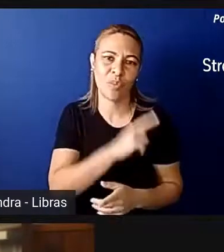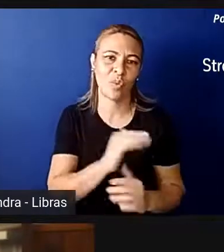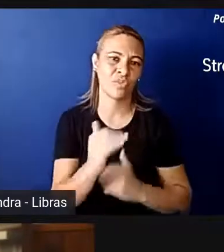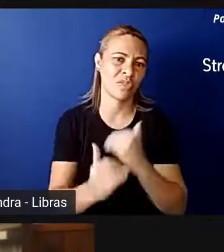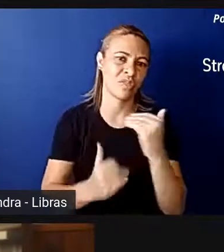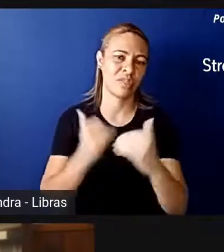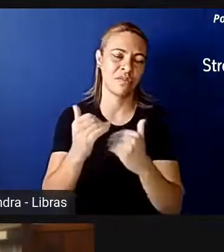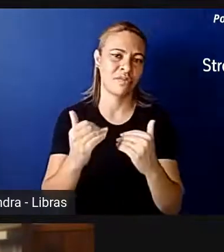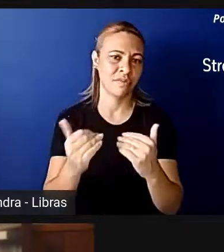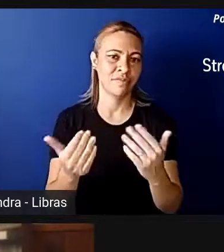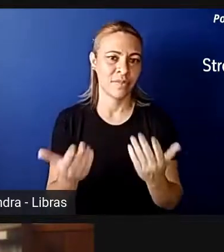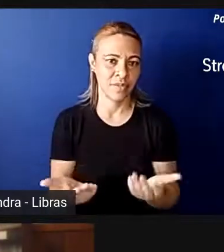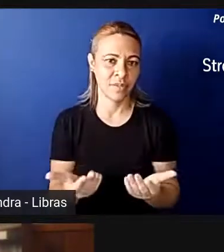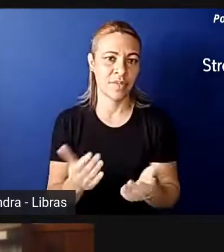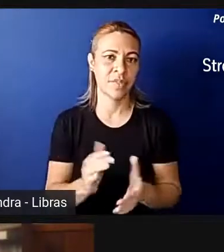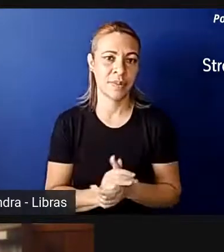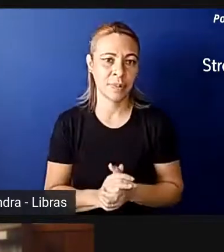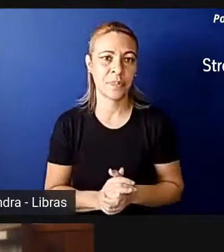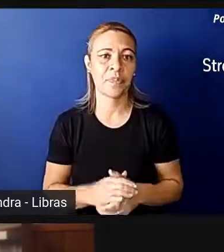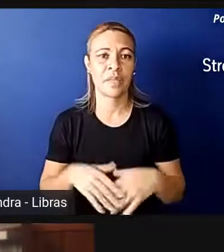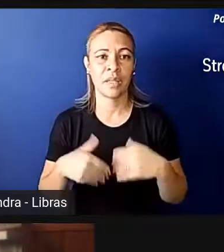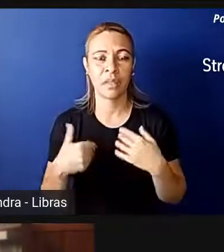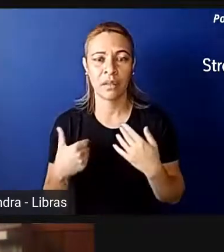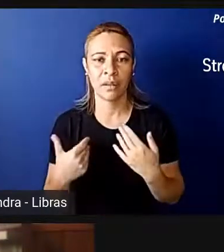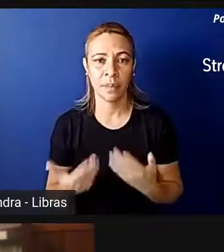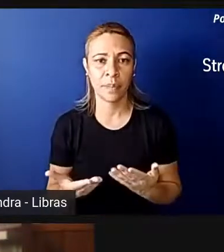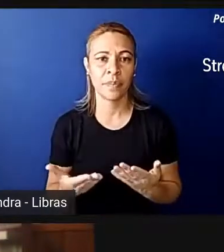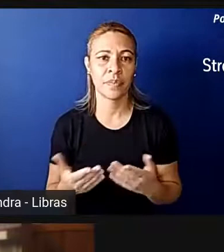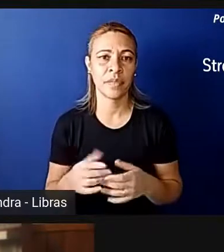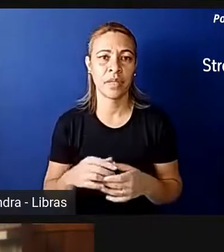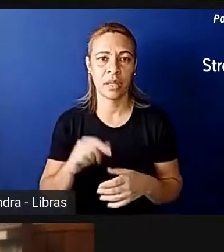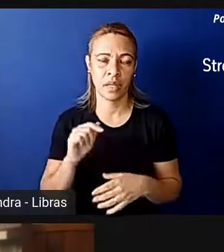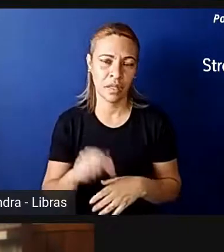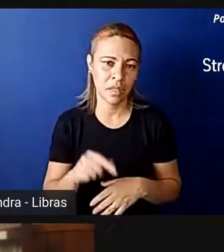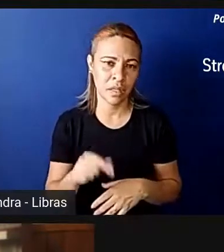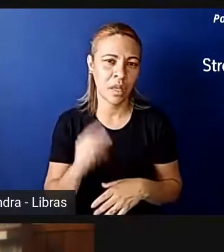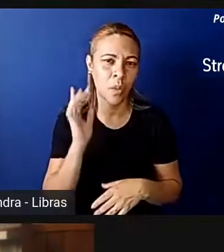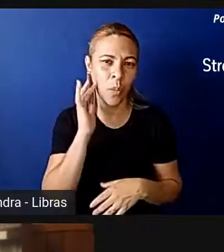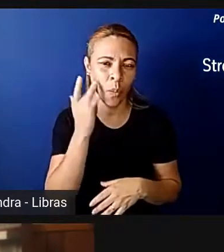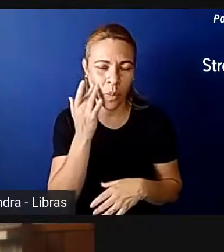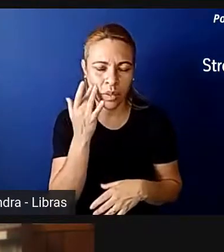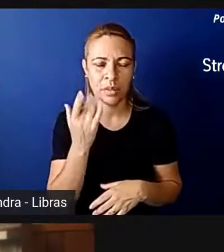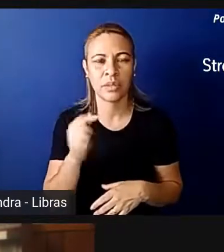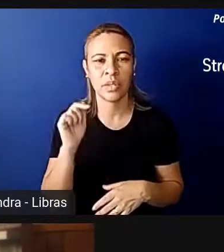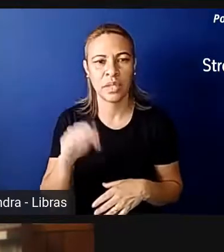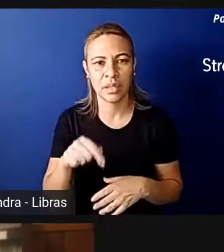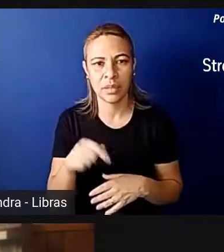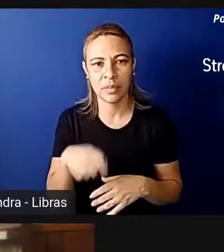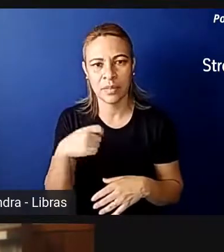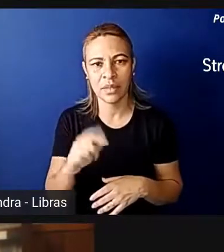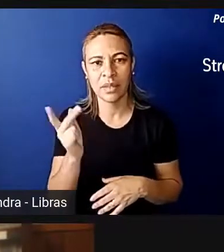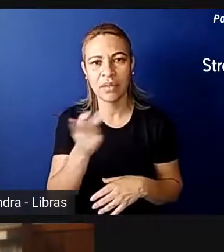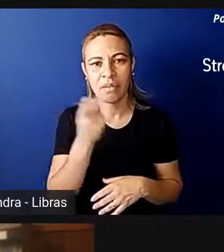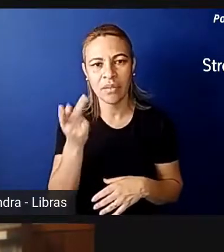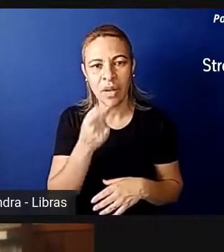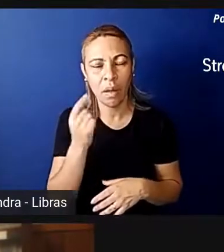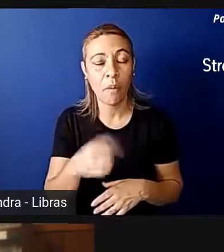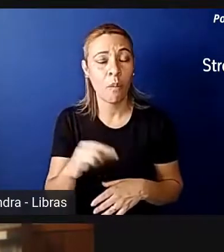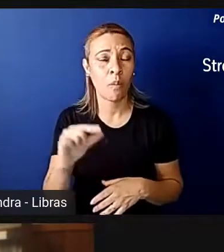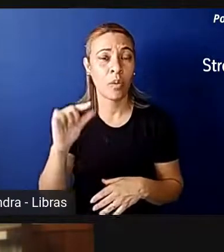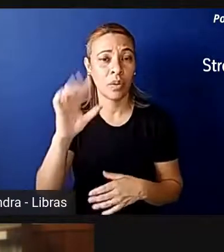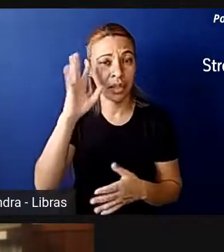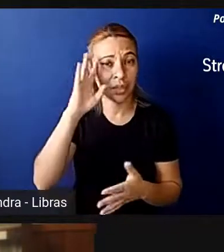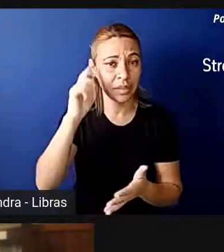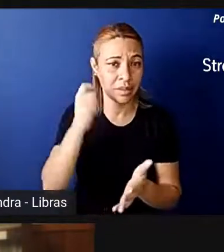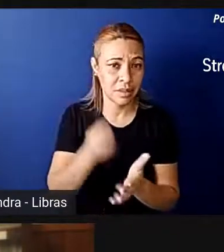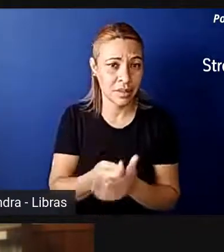nesse quesito, né? Então, e aqui eu acho também que a gente tem que falar um pouquinho das decisões do TSE